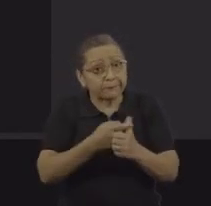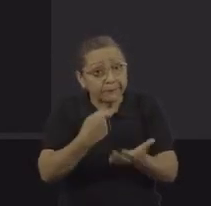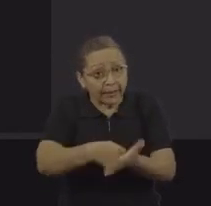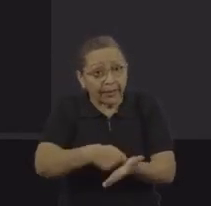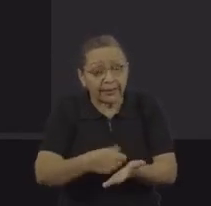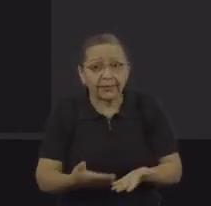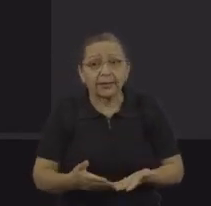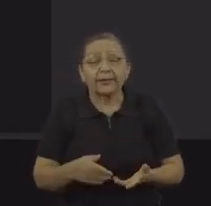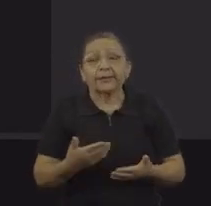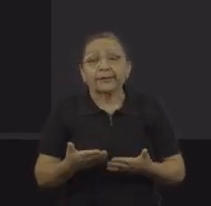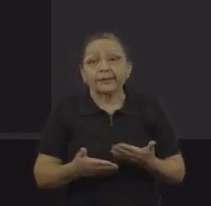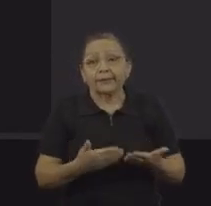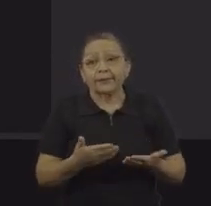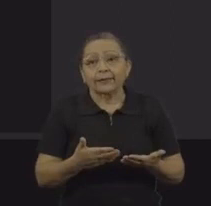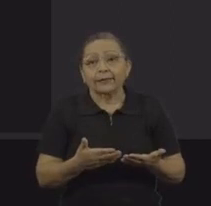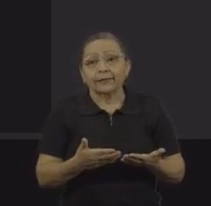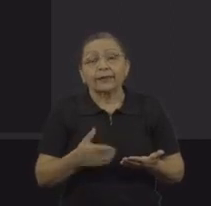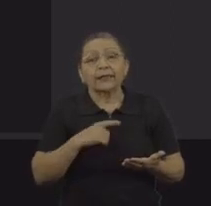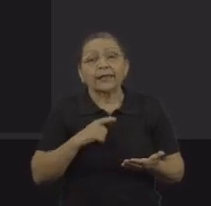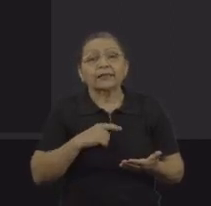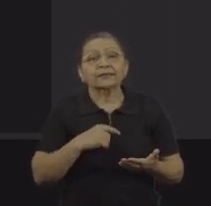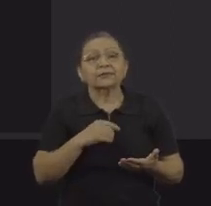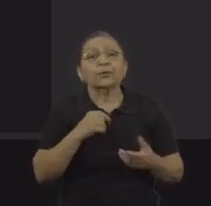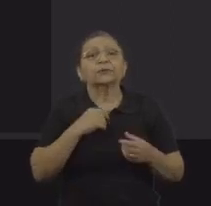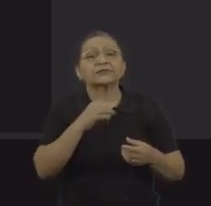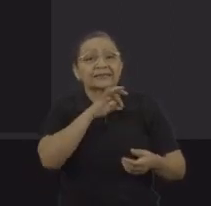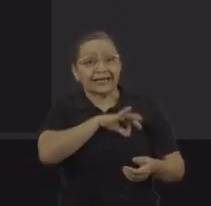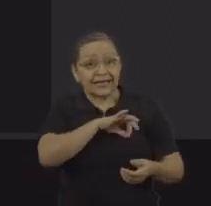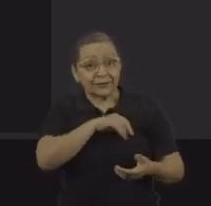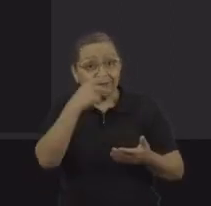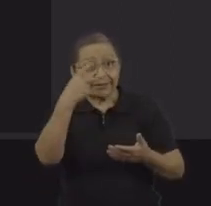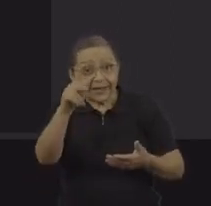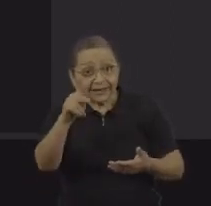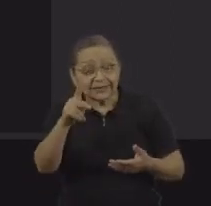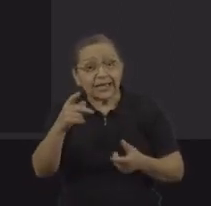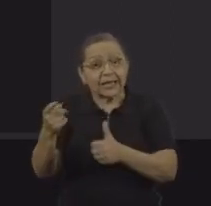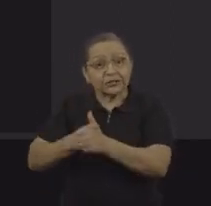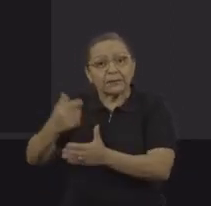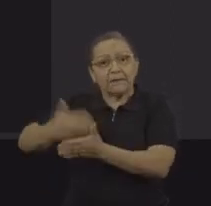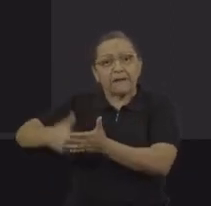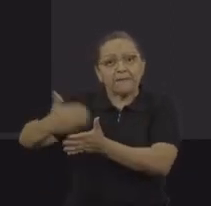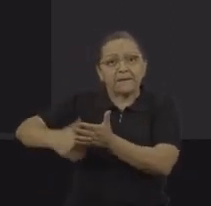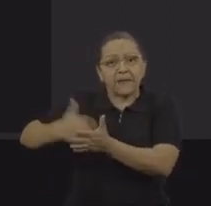que eles consumiam e do que era subtraído do pagamento da colheita da Piaçava.